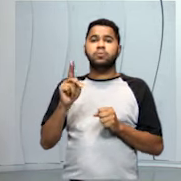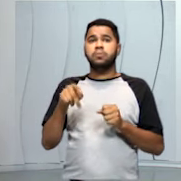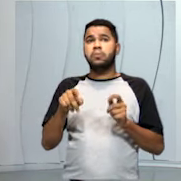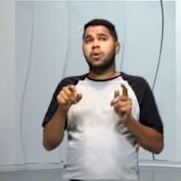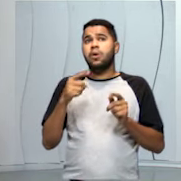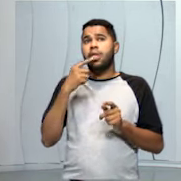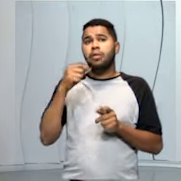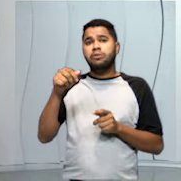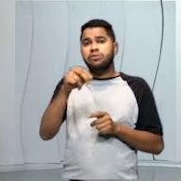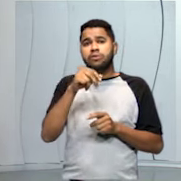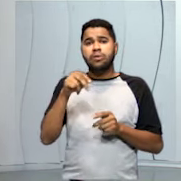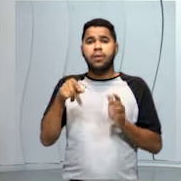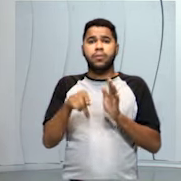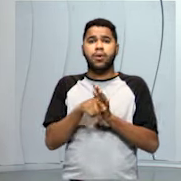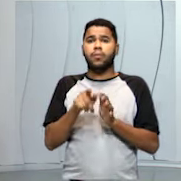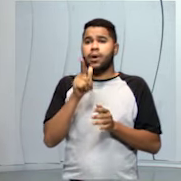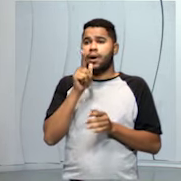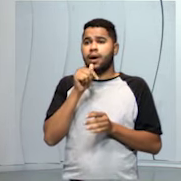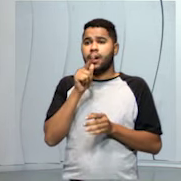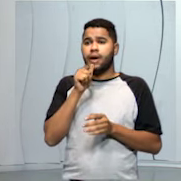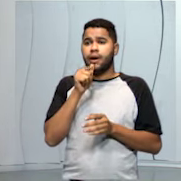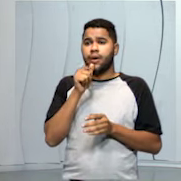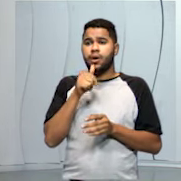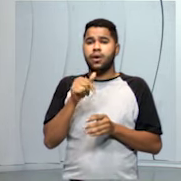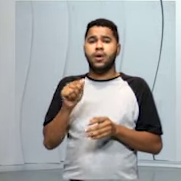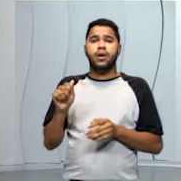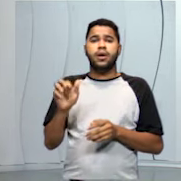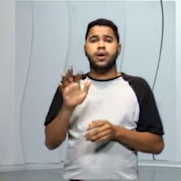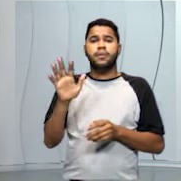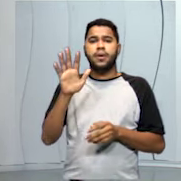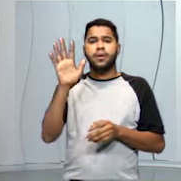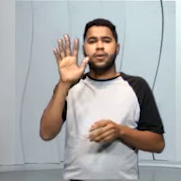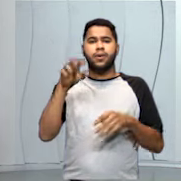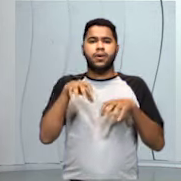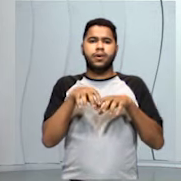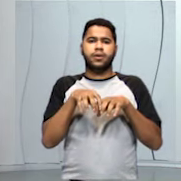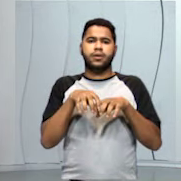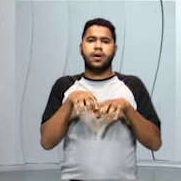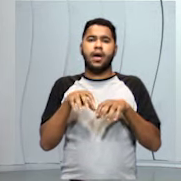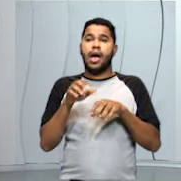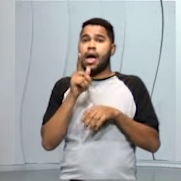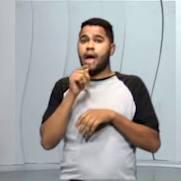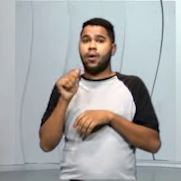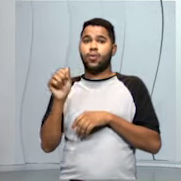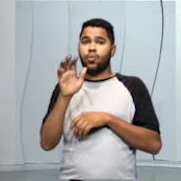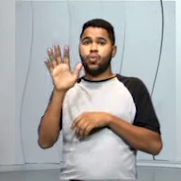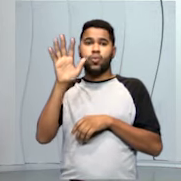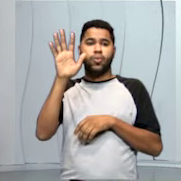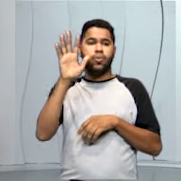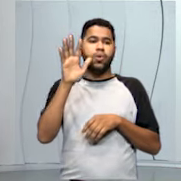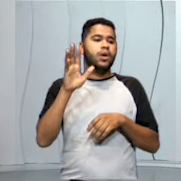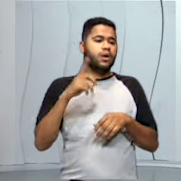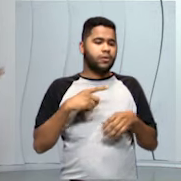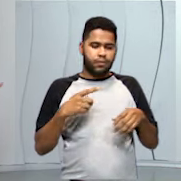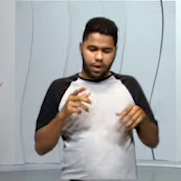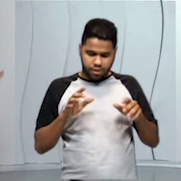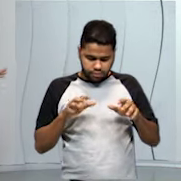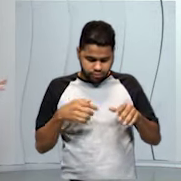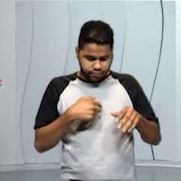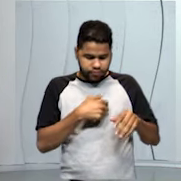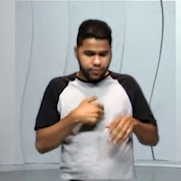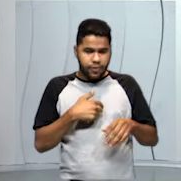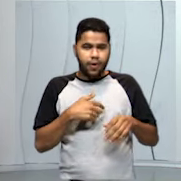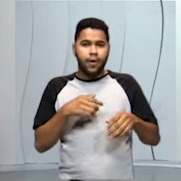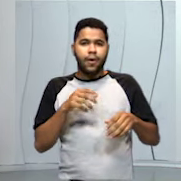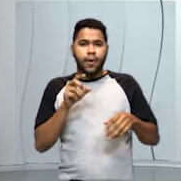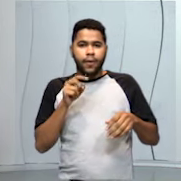sal, um mineral que estava na água, e que evaporando, separou. A água evaporando, isso foi separado e ficou,